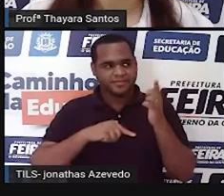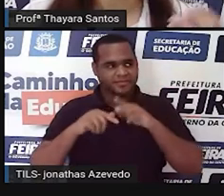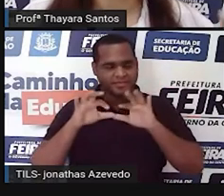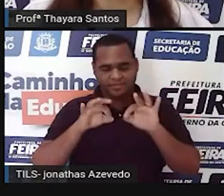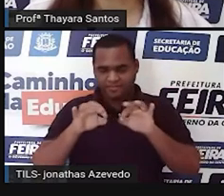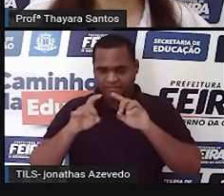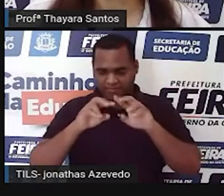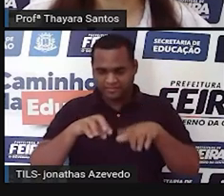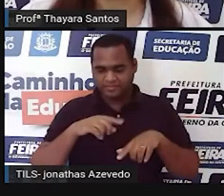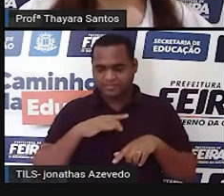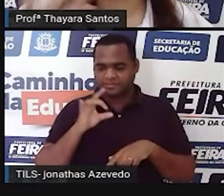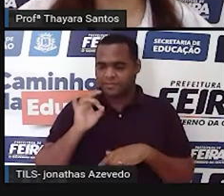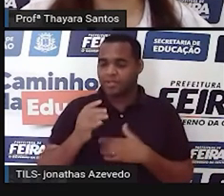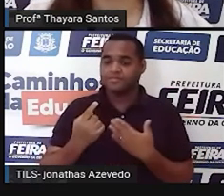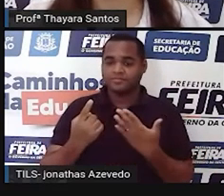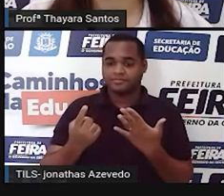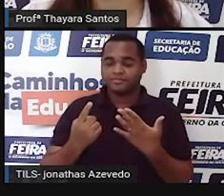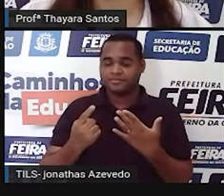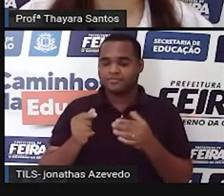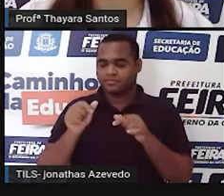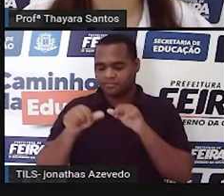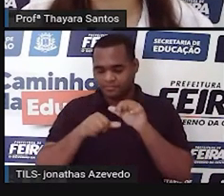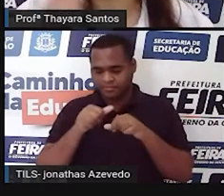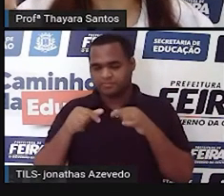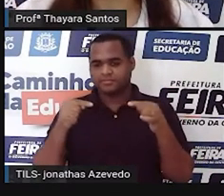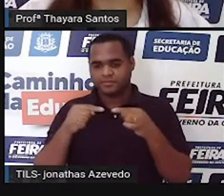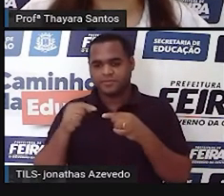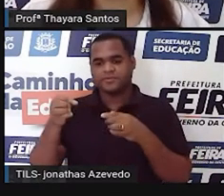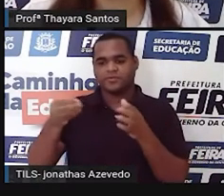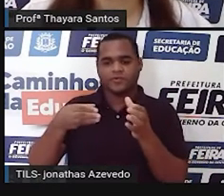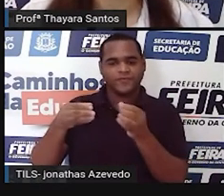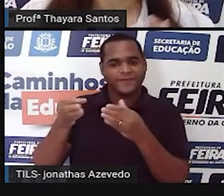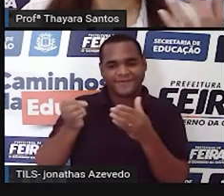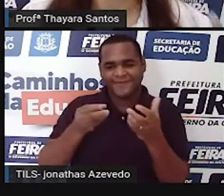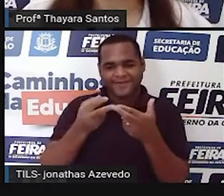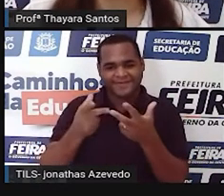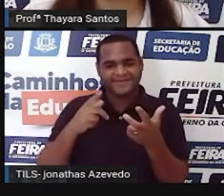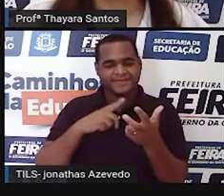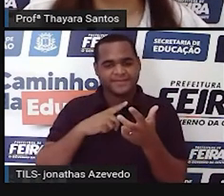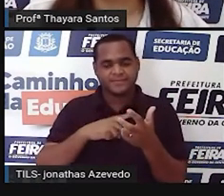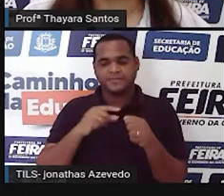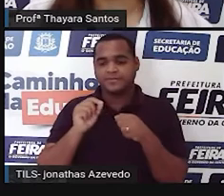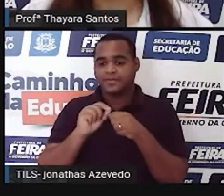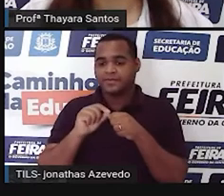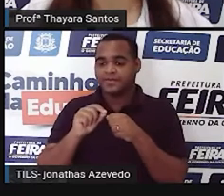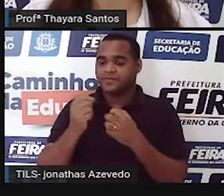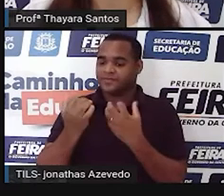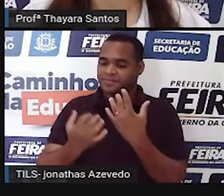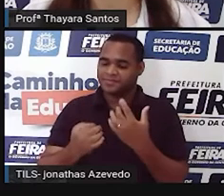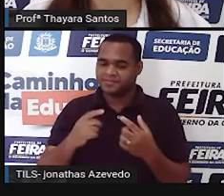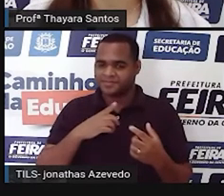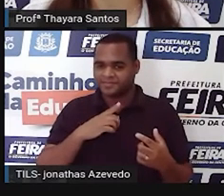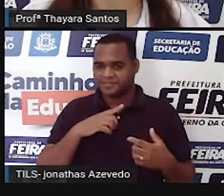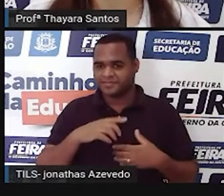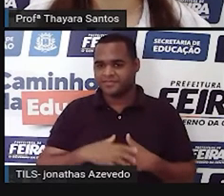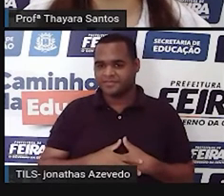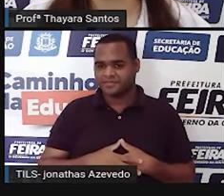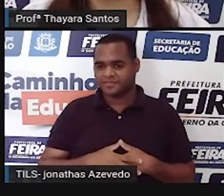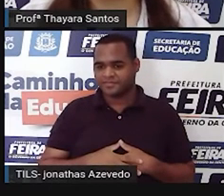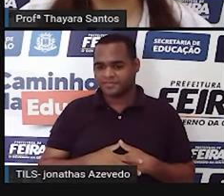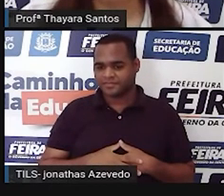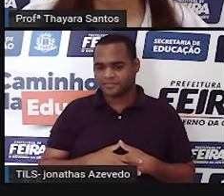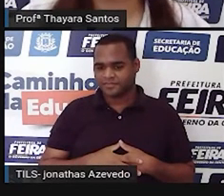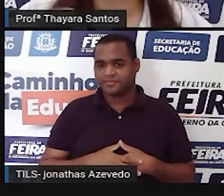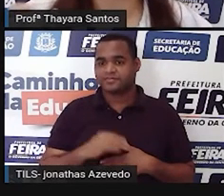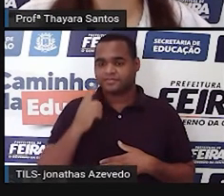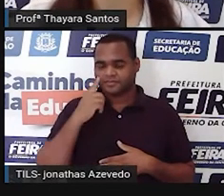Então, só existe germinação, só existe formação de novas plantas se houver esse fogo. Quando esse fogo não ocorre de forma